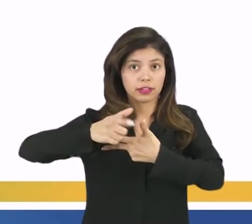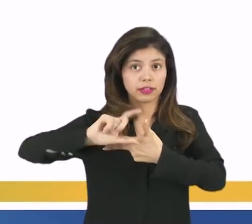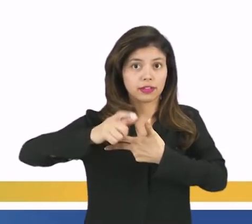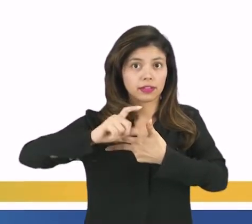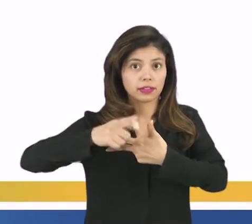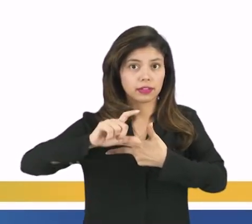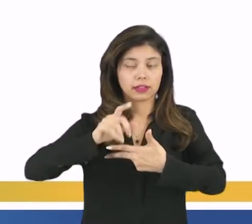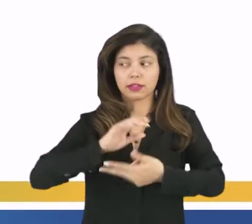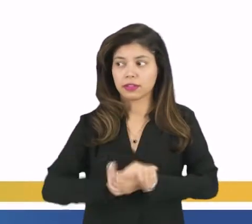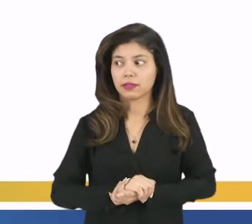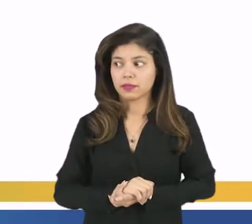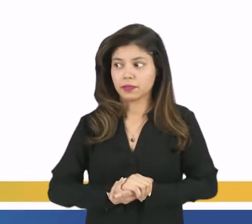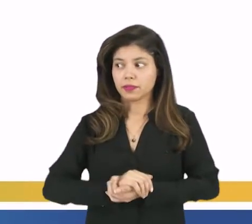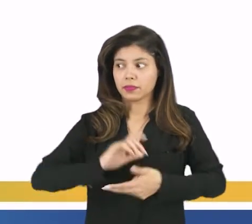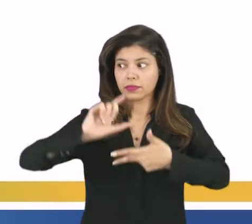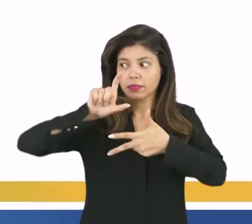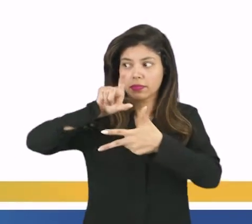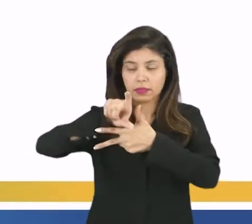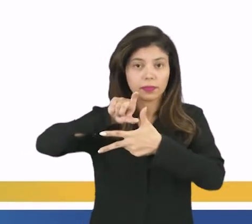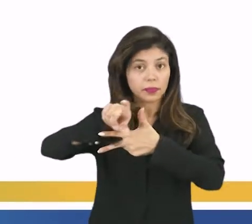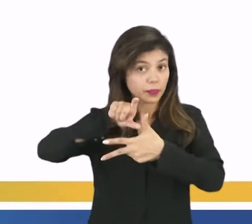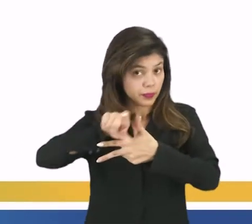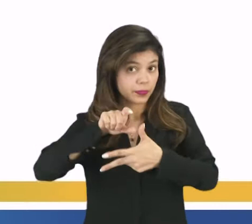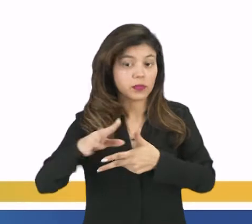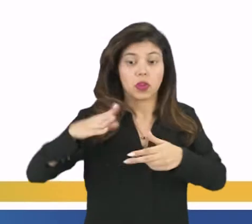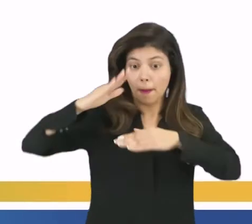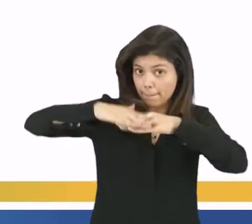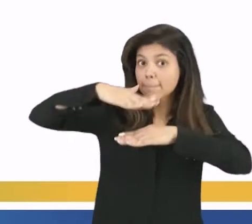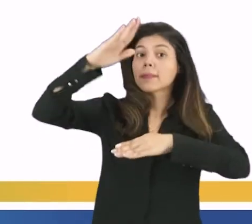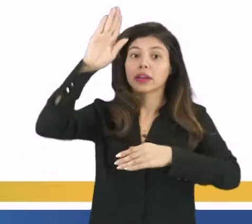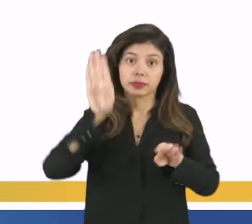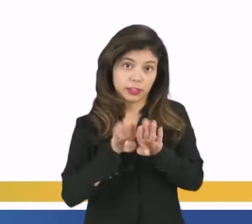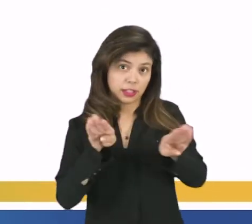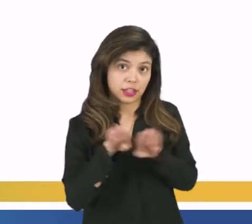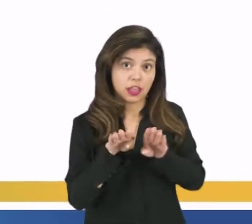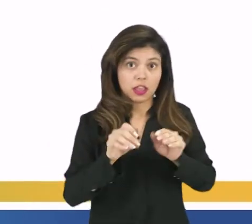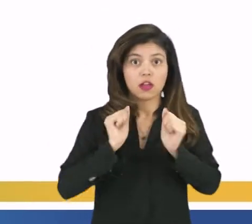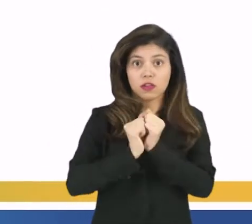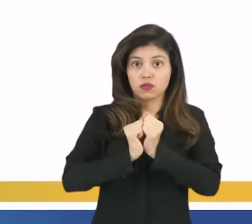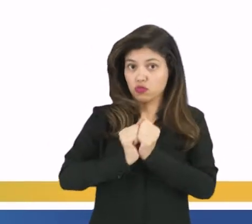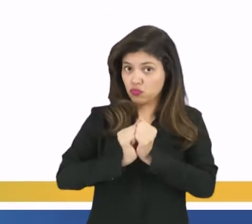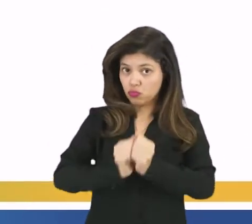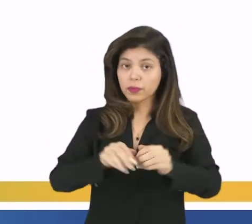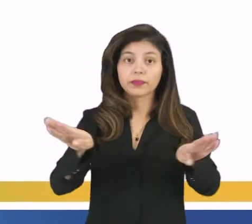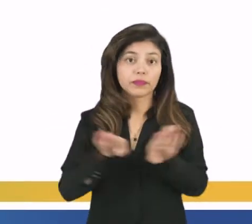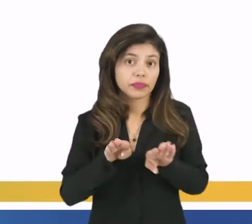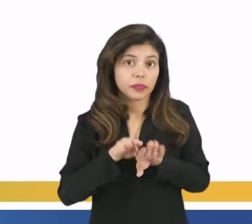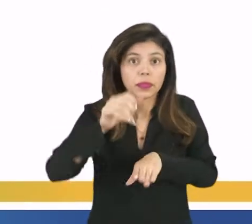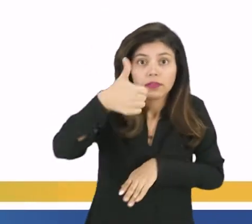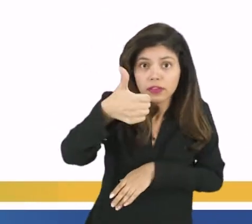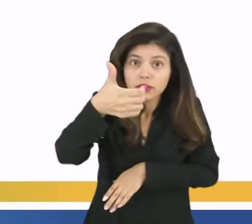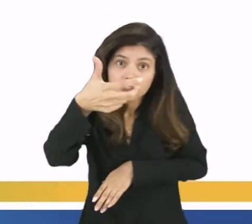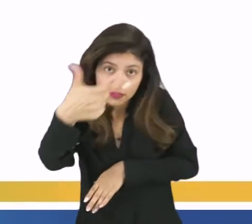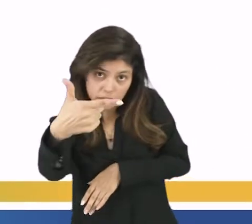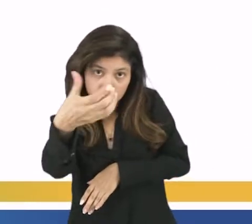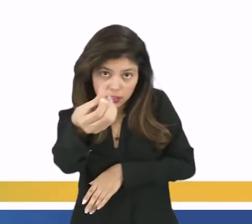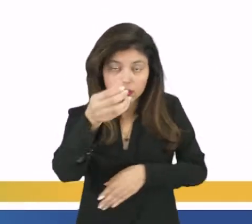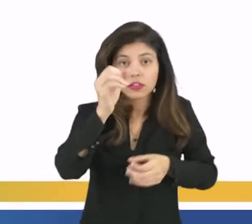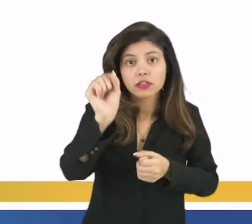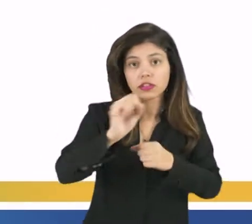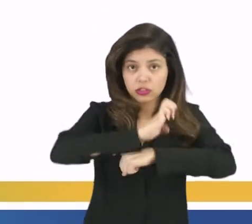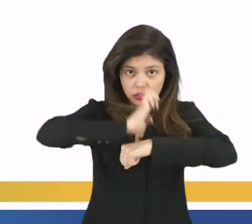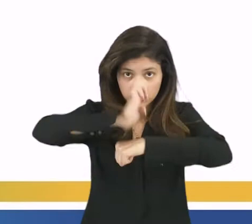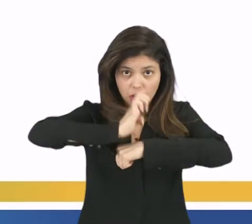república, ele é o poder máximo executivo da União, dos 26 estados, mais o distrito federal,